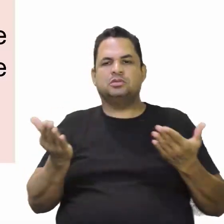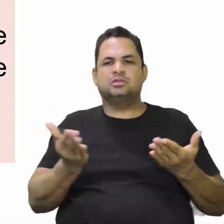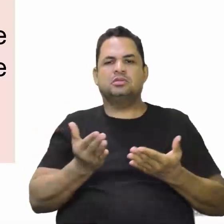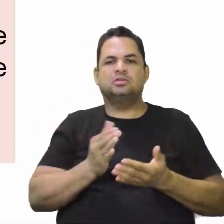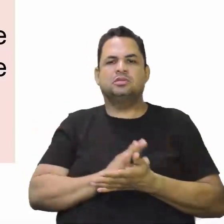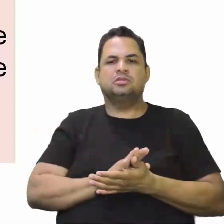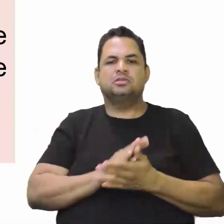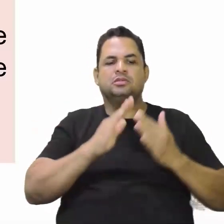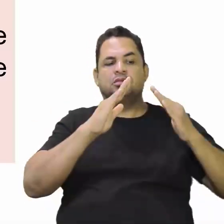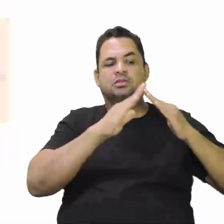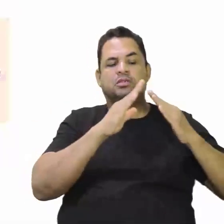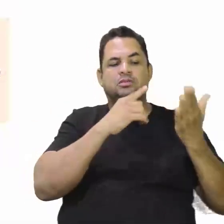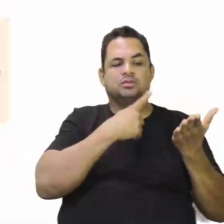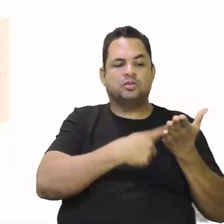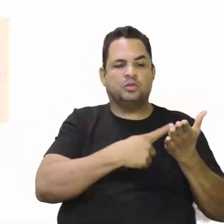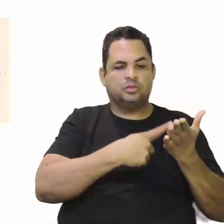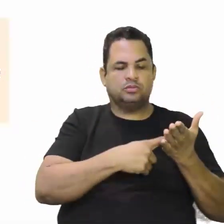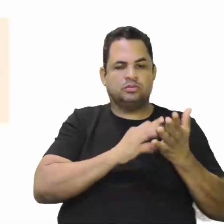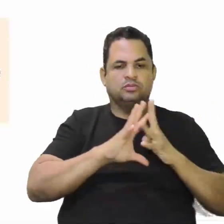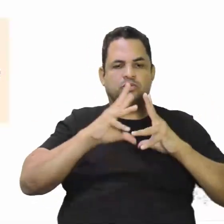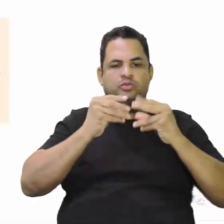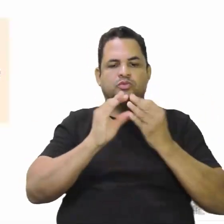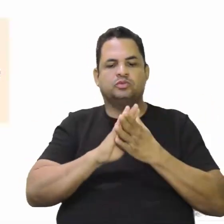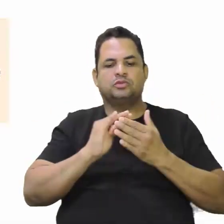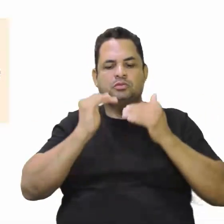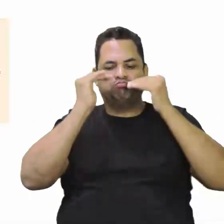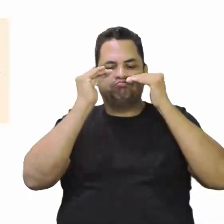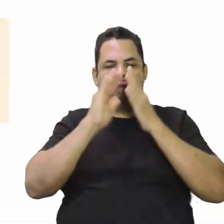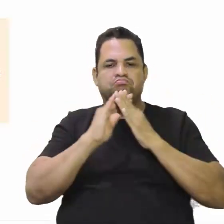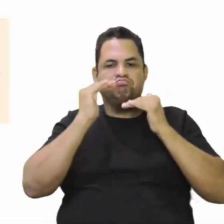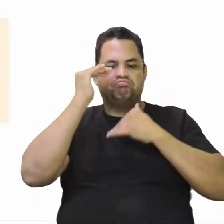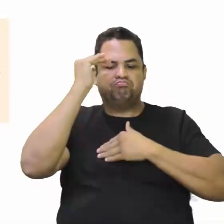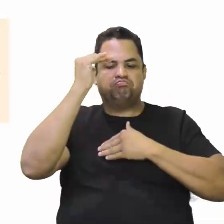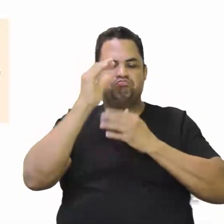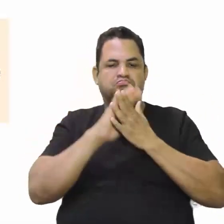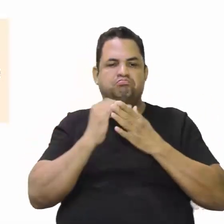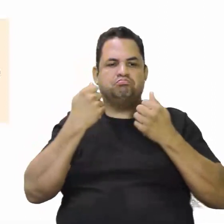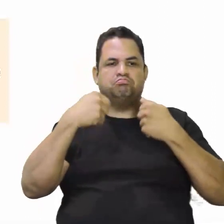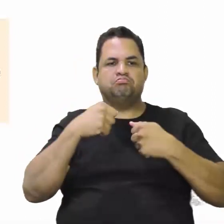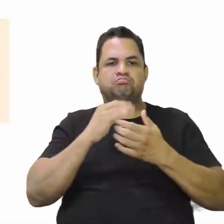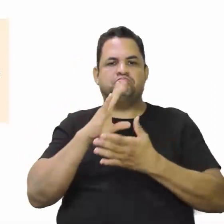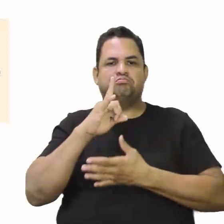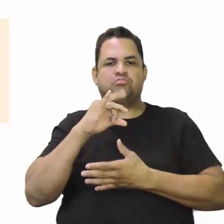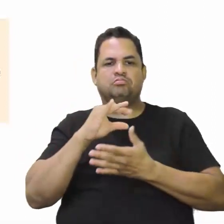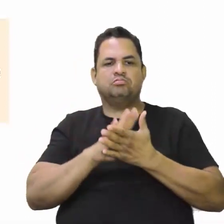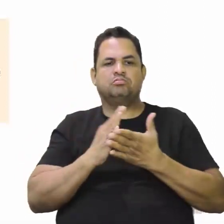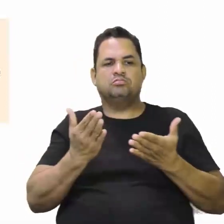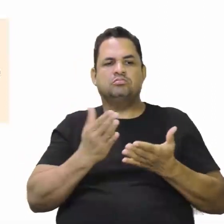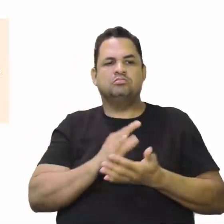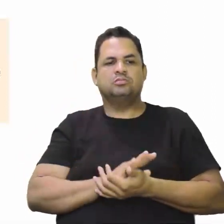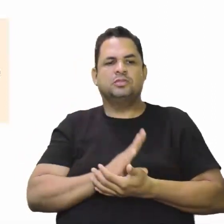as casas de contratação. Era tudo dominado pelos chapetones. Só os cabildos,